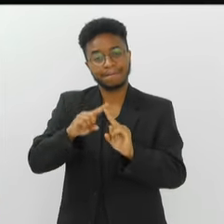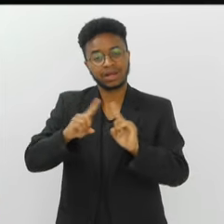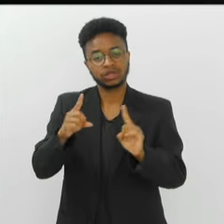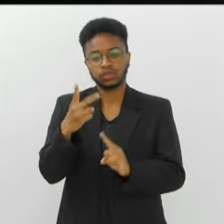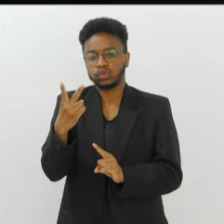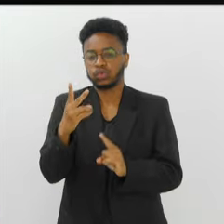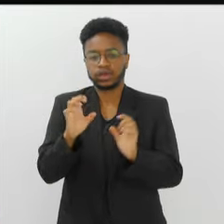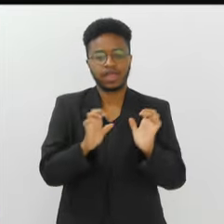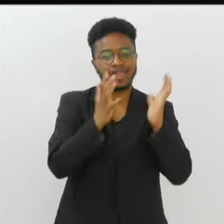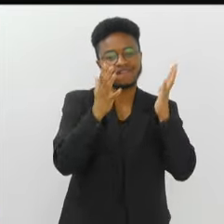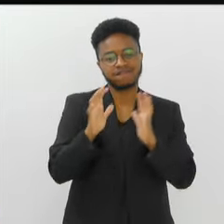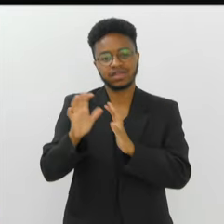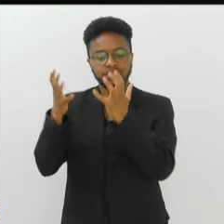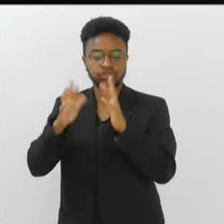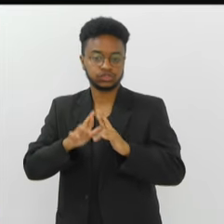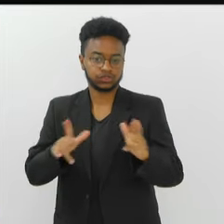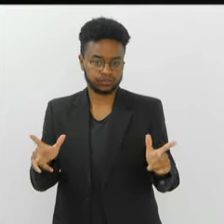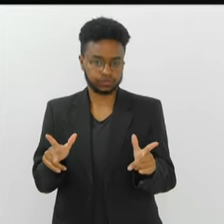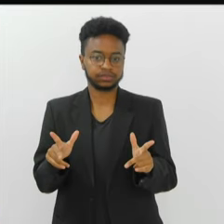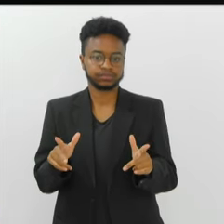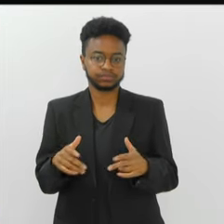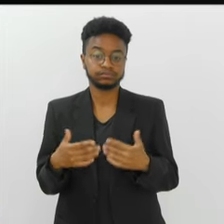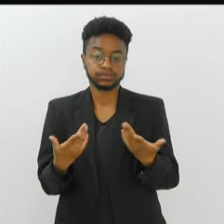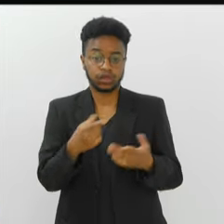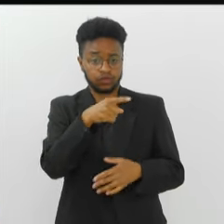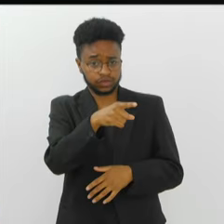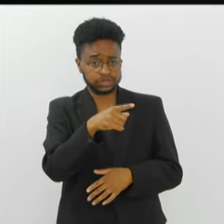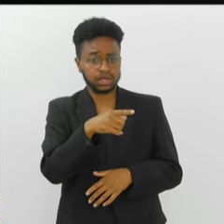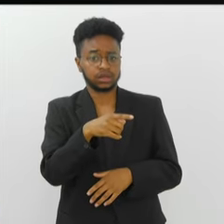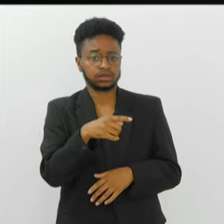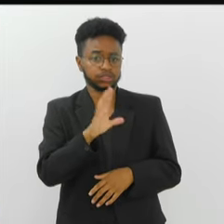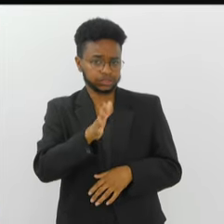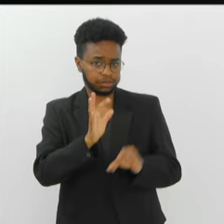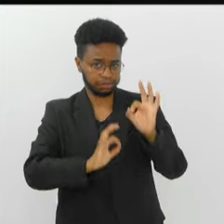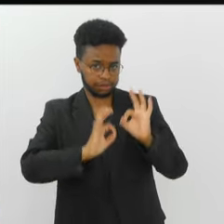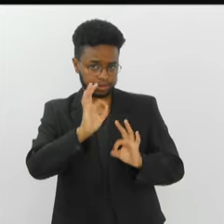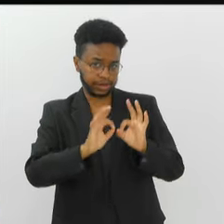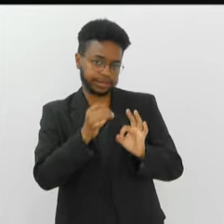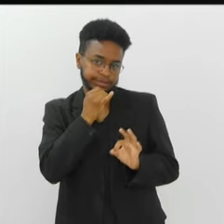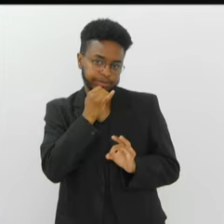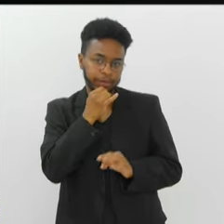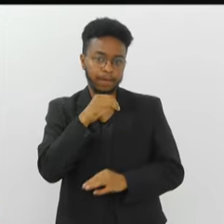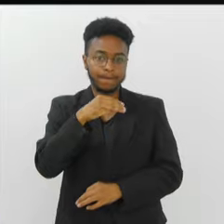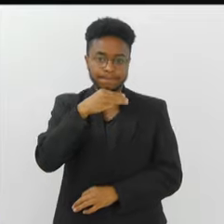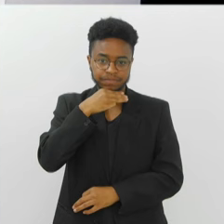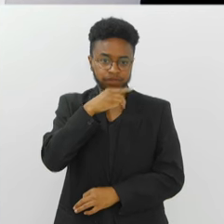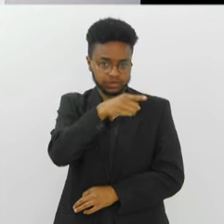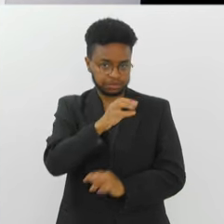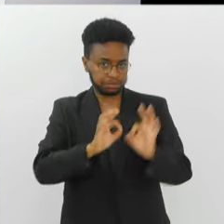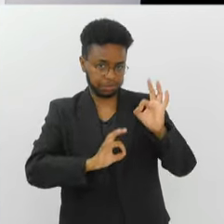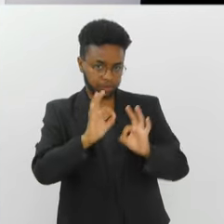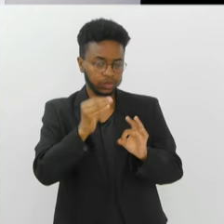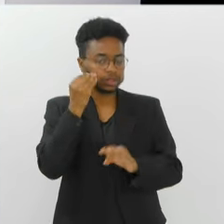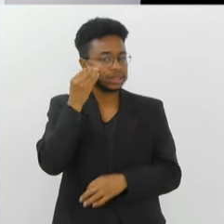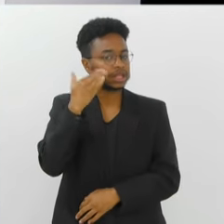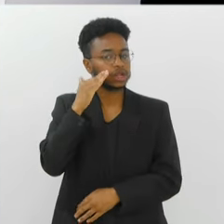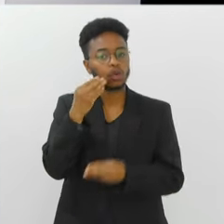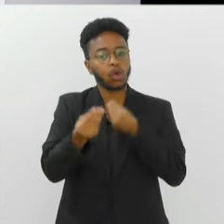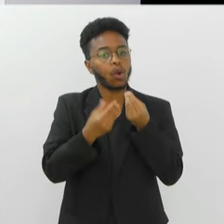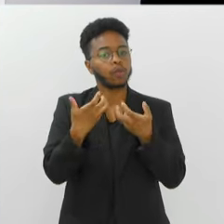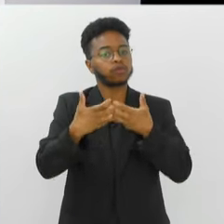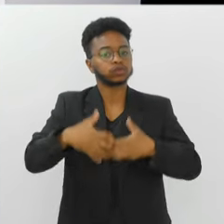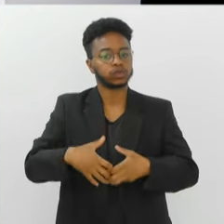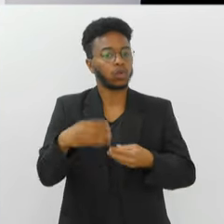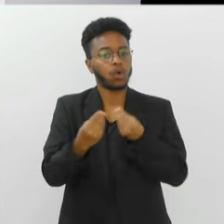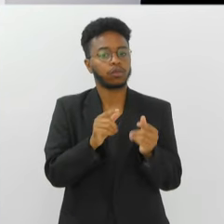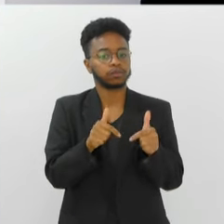são duas festas totalmente diferentes. Você se prepara, nesse caso específico da mangueira, você se preparou para entender isso